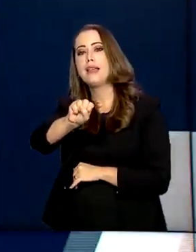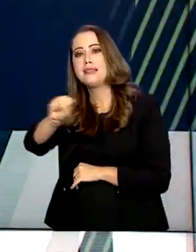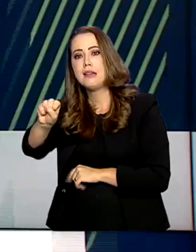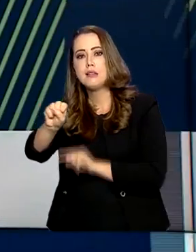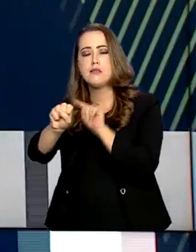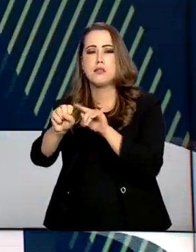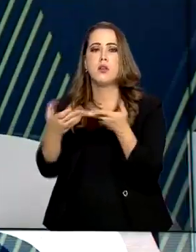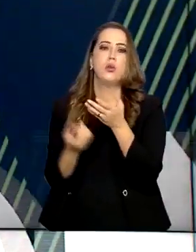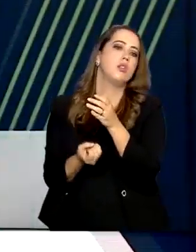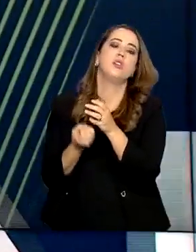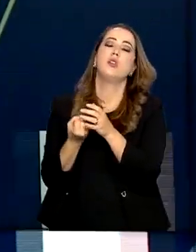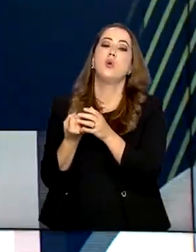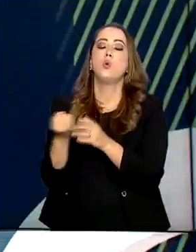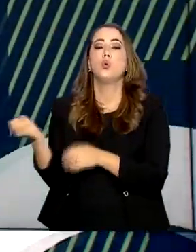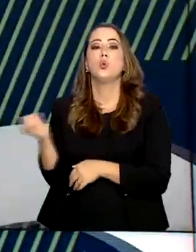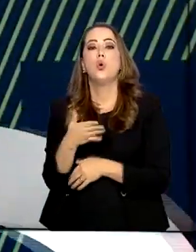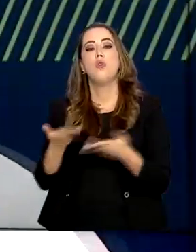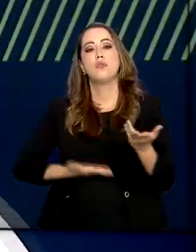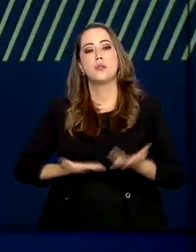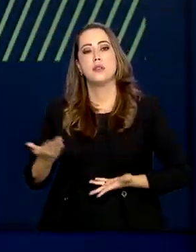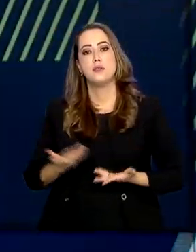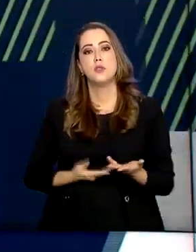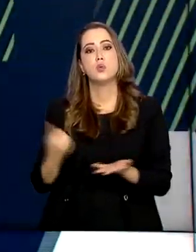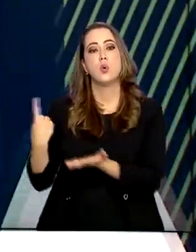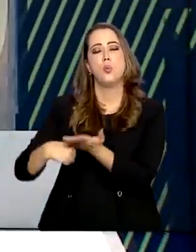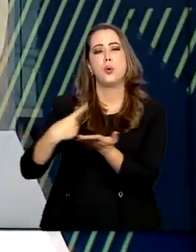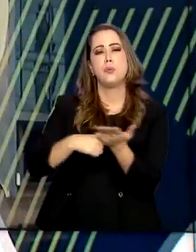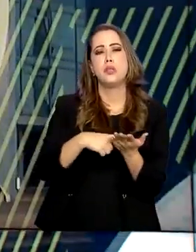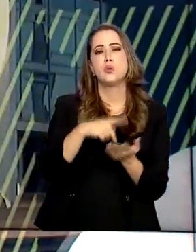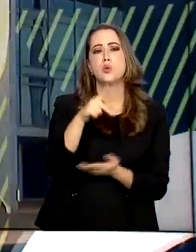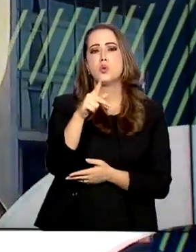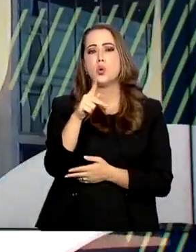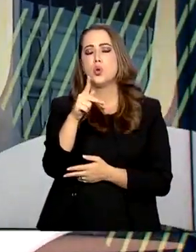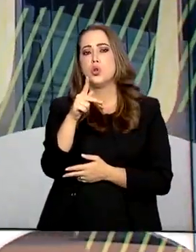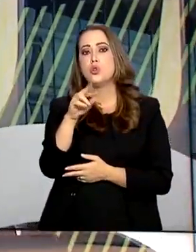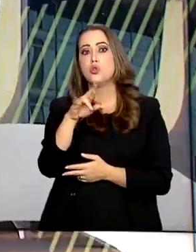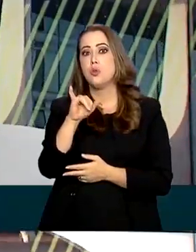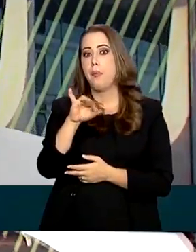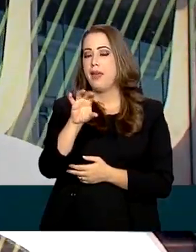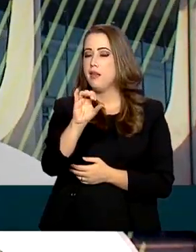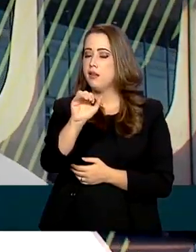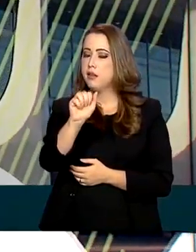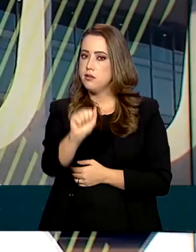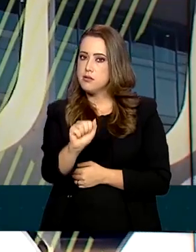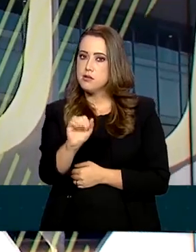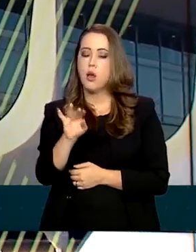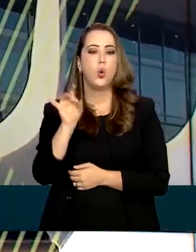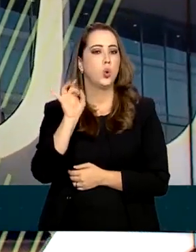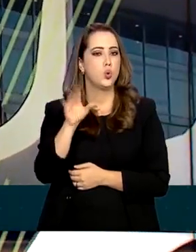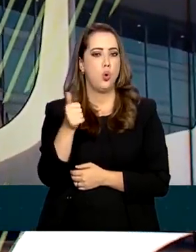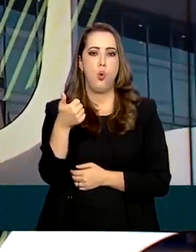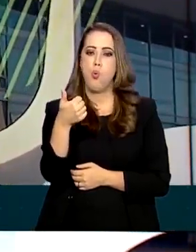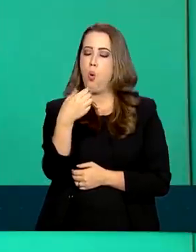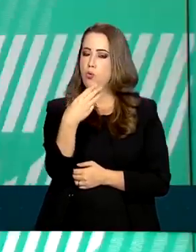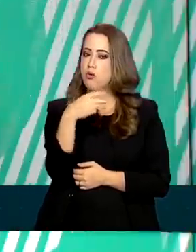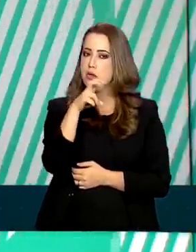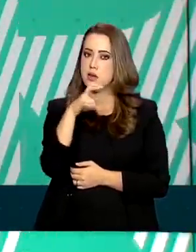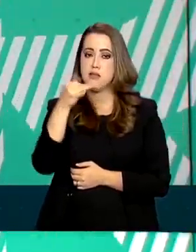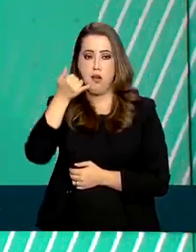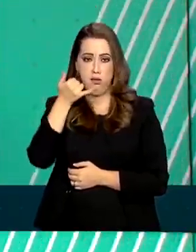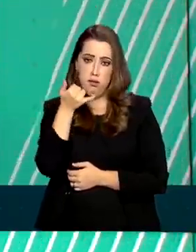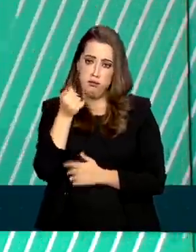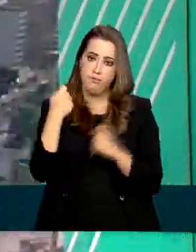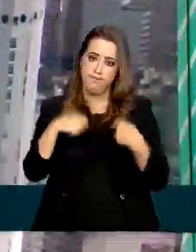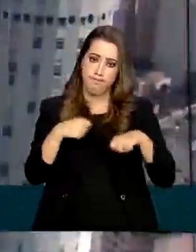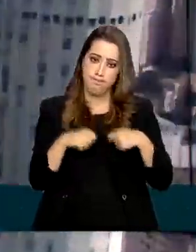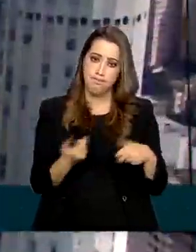para realizar acertos na marcação de perícia. Os atendimentos serão feitos exclusivamente pela Central 135. Será